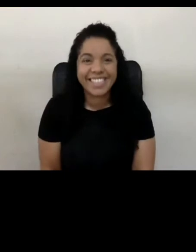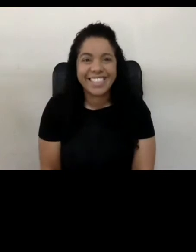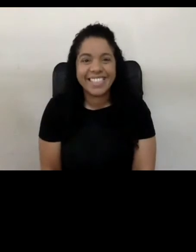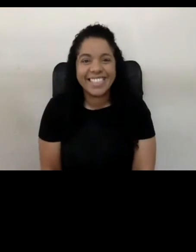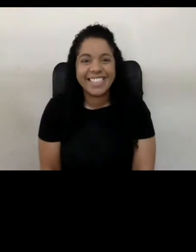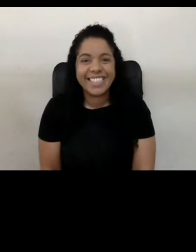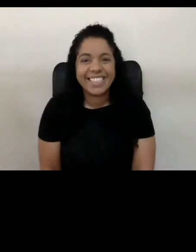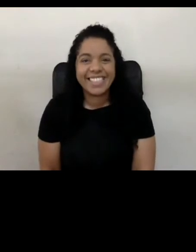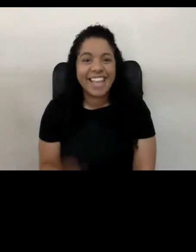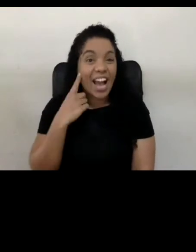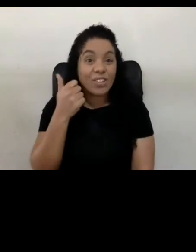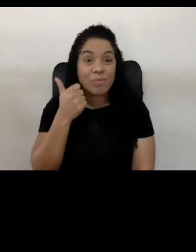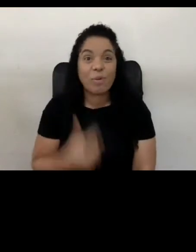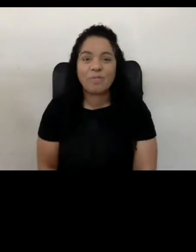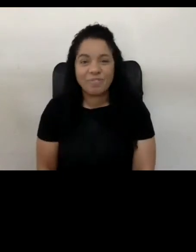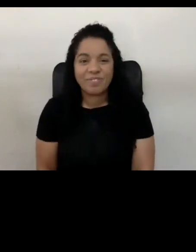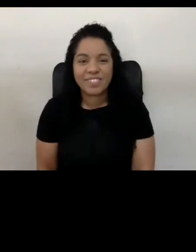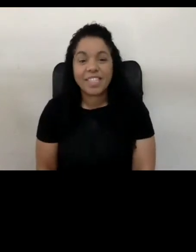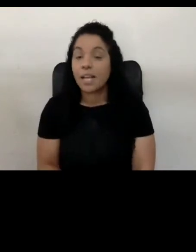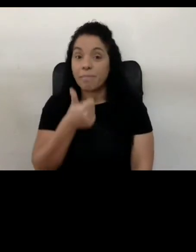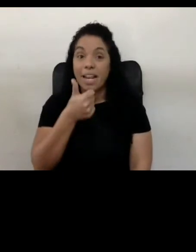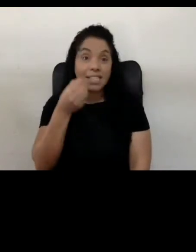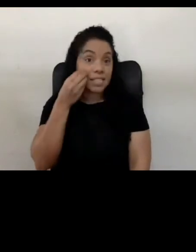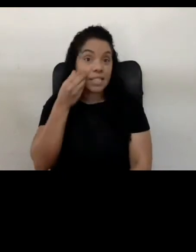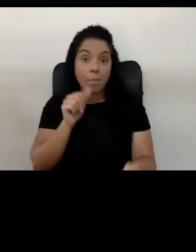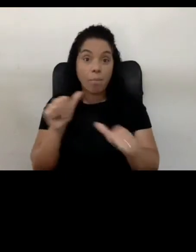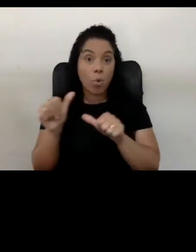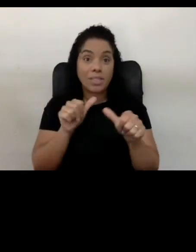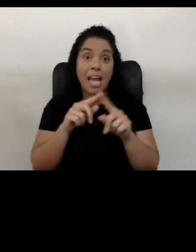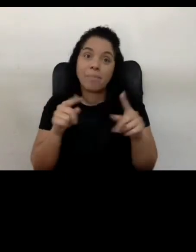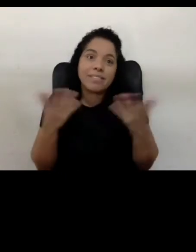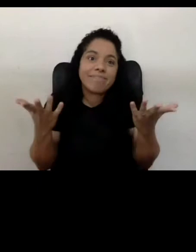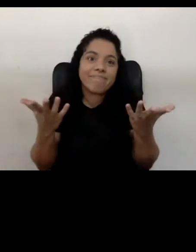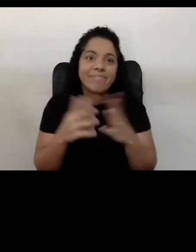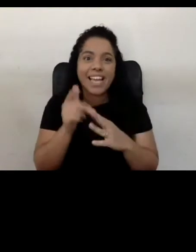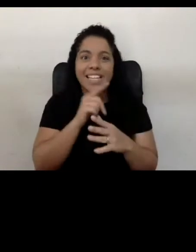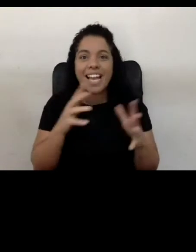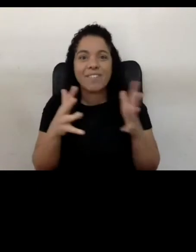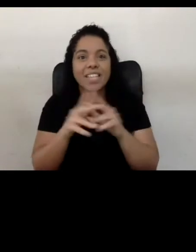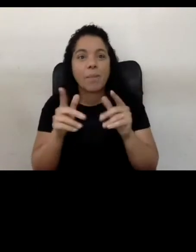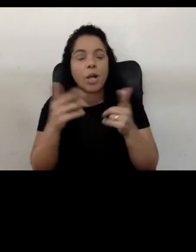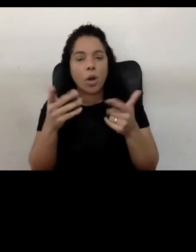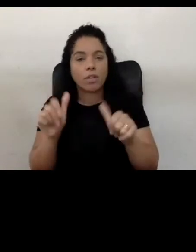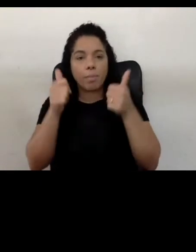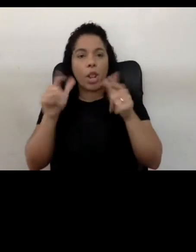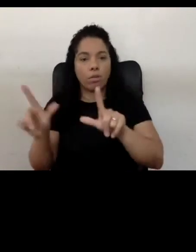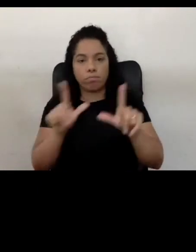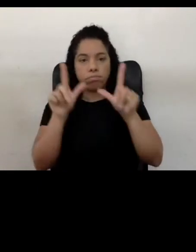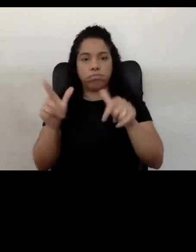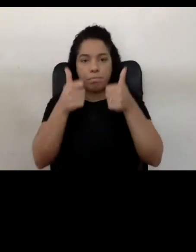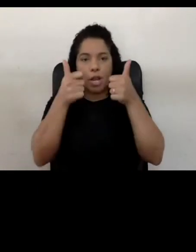Então, está bom. Porque aí eu tentei mudar a disposição aqui, mas acabou que ia atrapalhando. Agora vai dar certo.